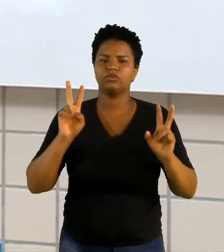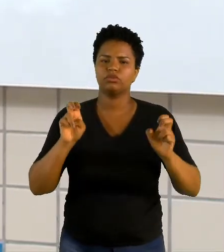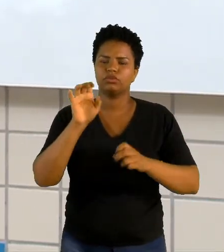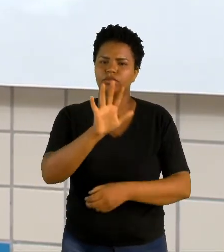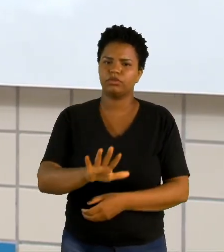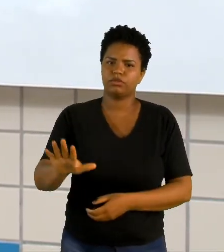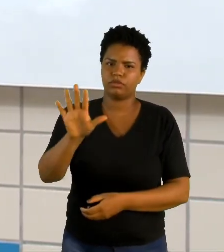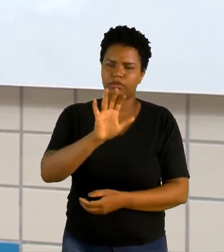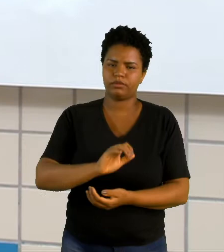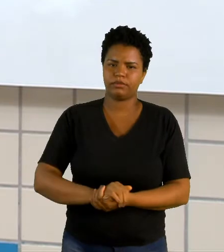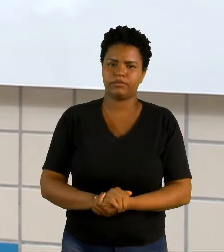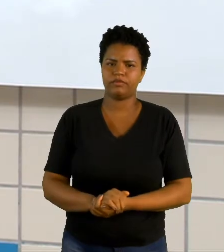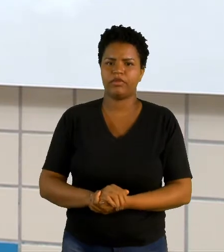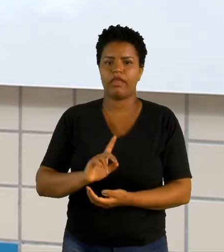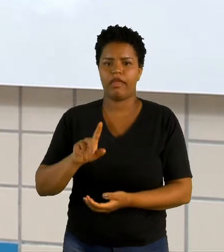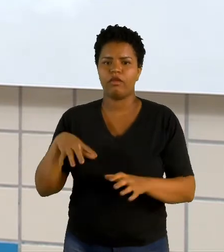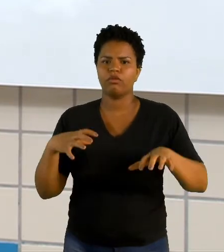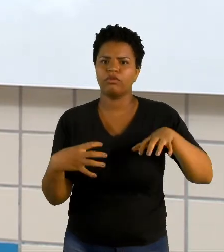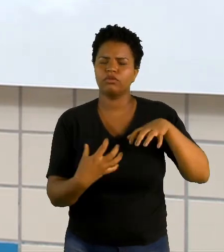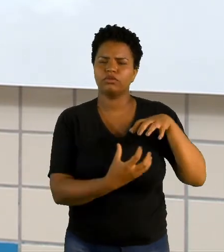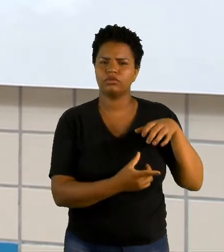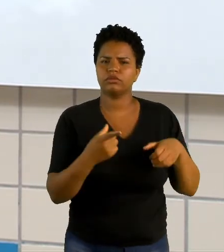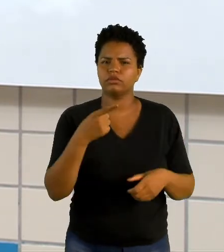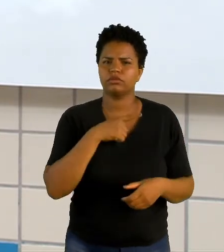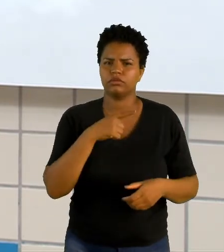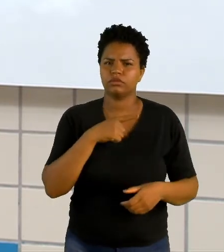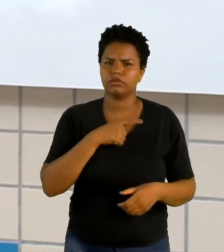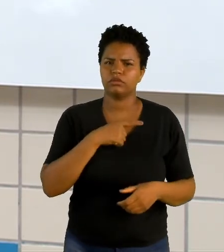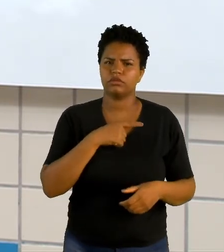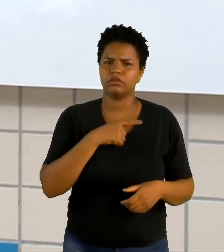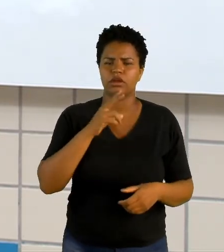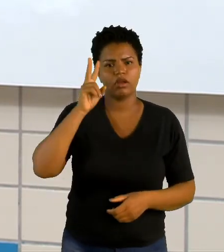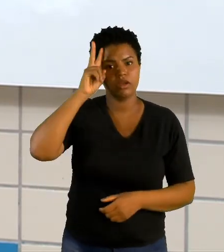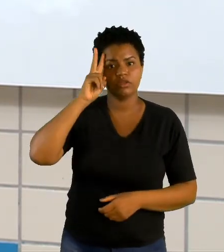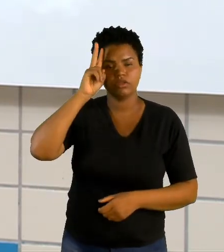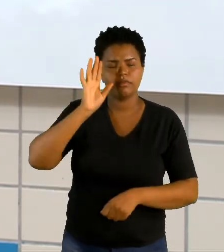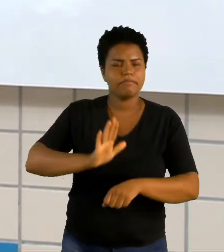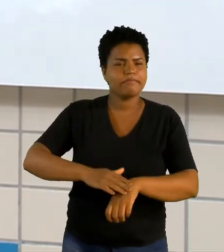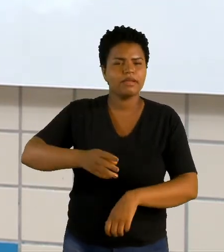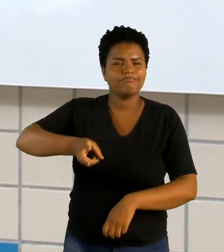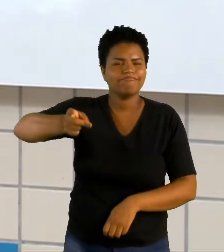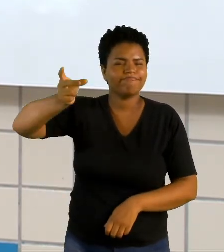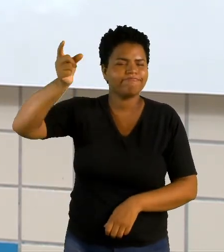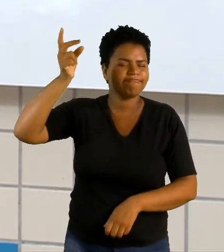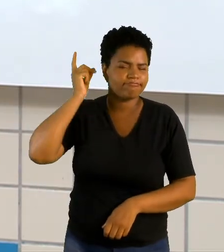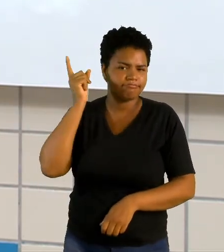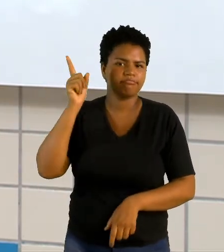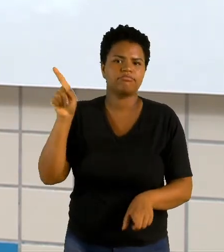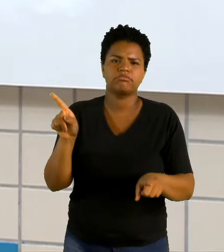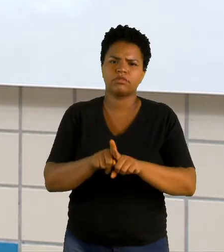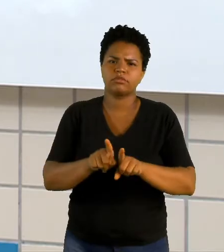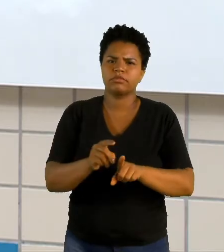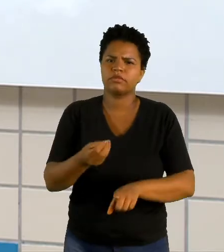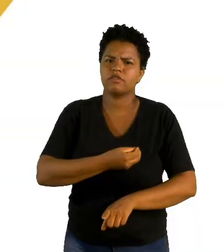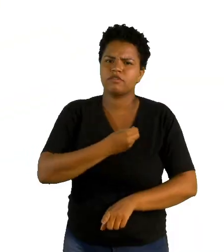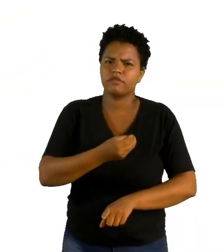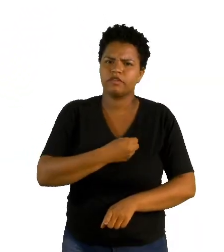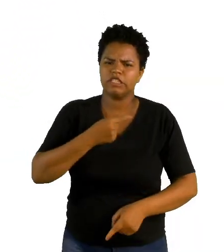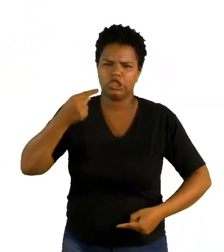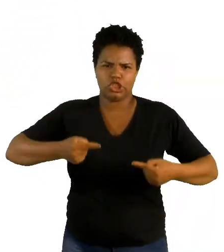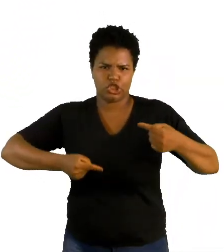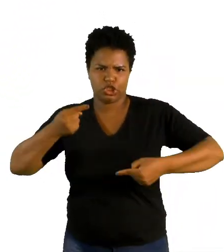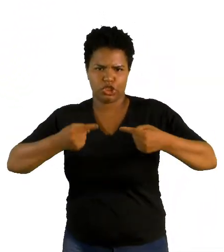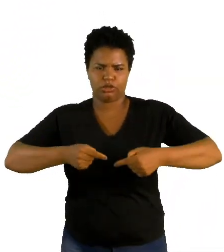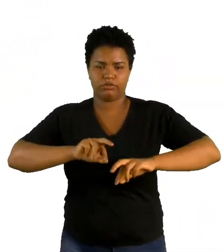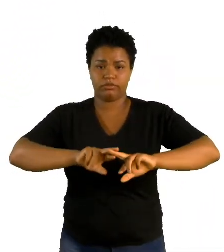é um continente que eu tenho uma das histórias mais antigas, mas eu também tenho a presença de muitas disputas.